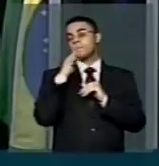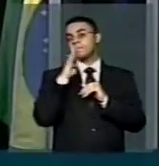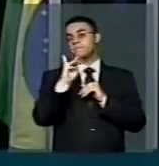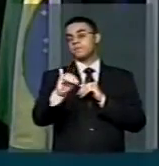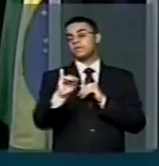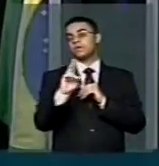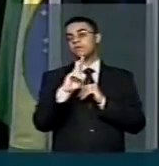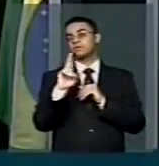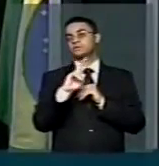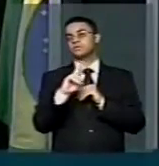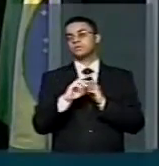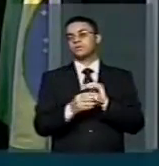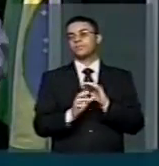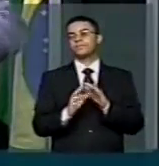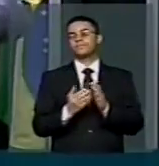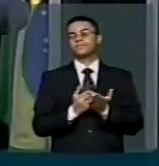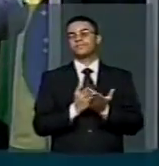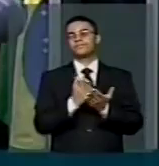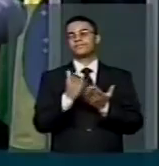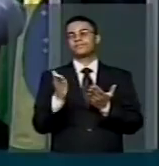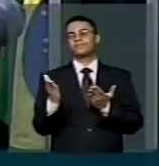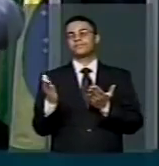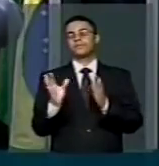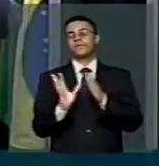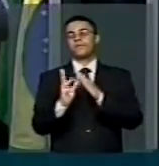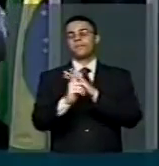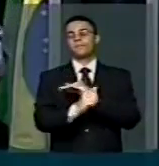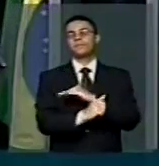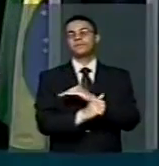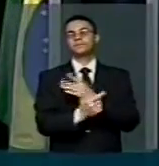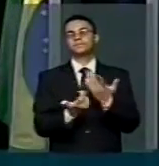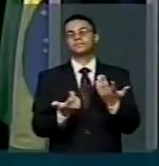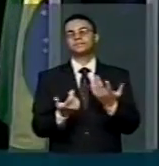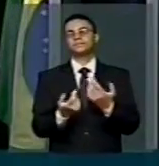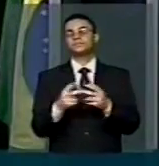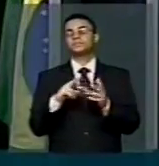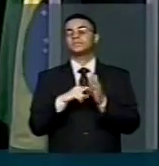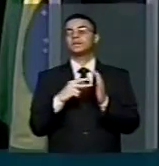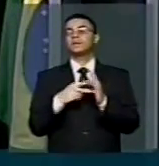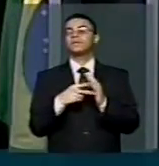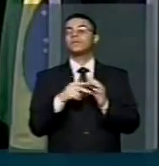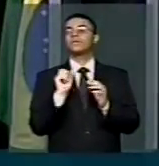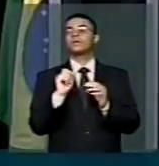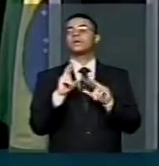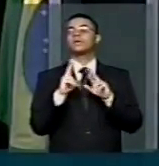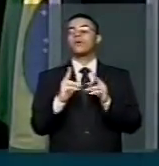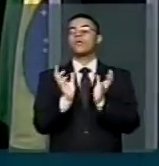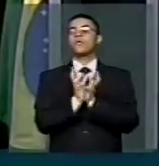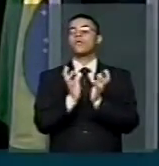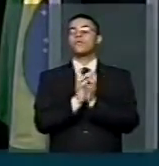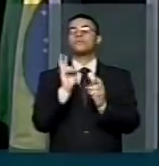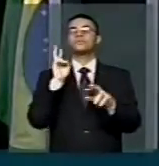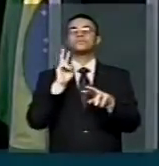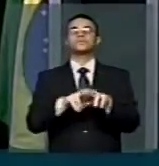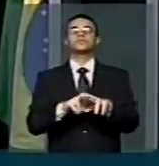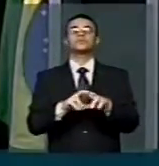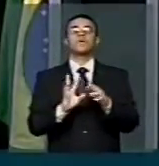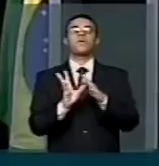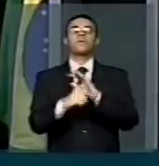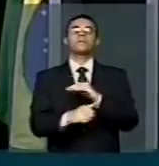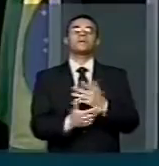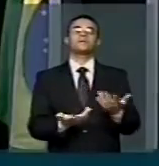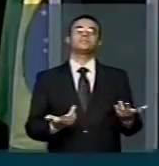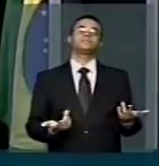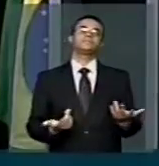desviados por o que ele diz aqui ser uma quadrilha instalada dentro da Petrobras. Portanto, mais do que nunca é necessário